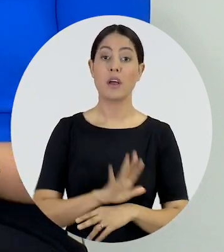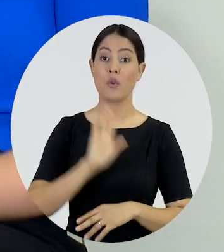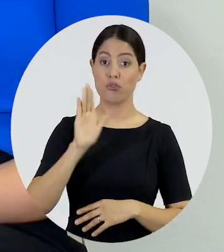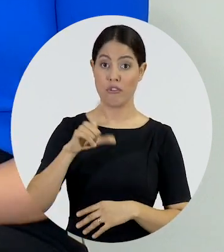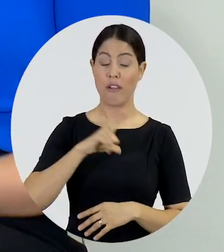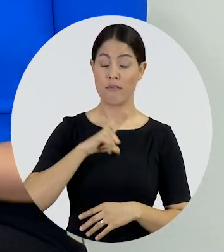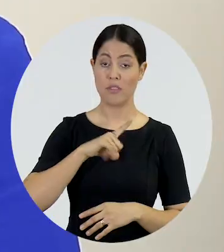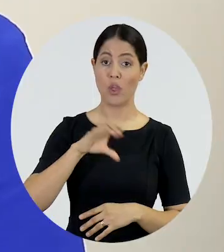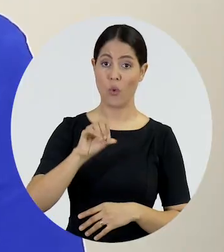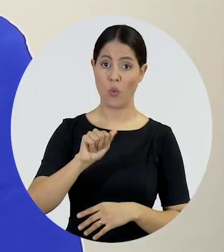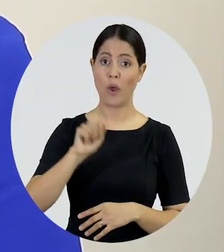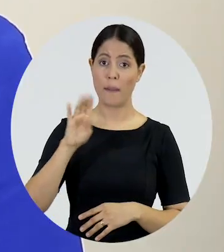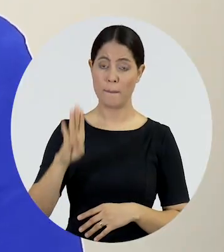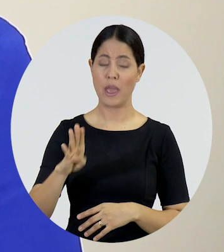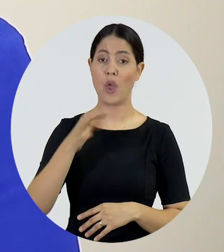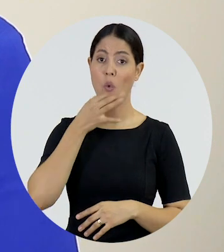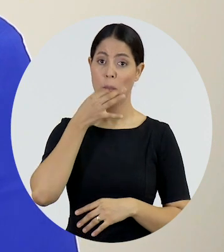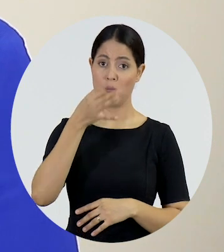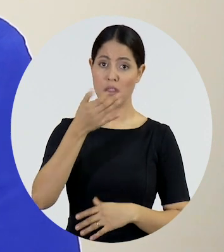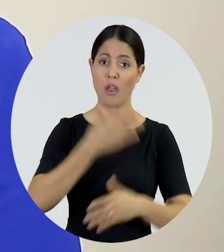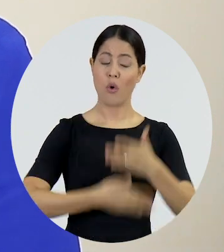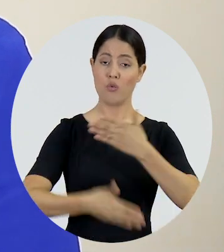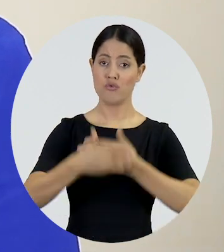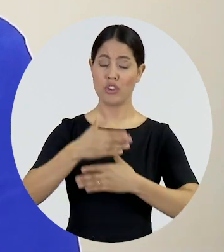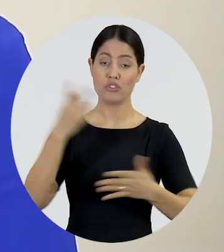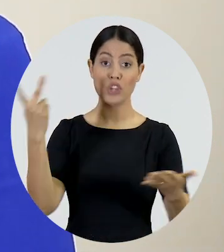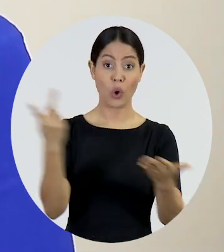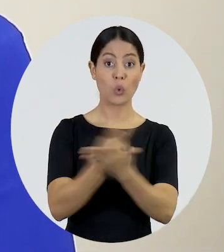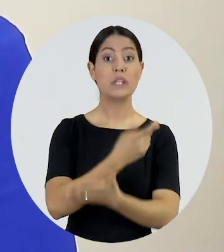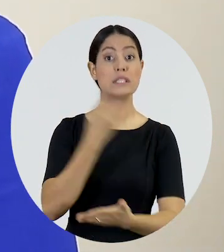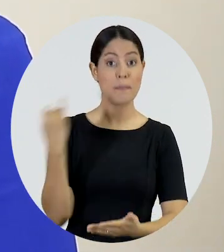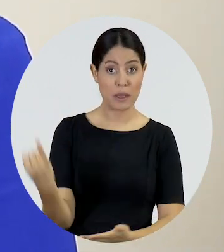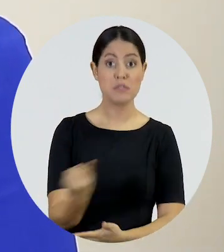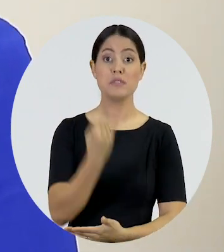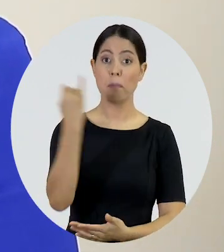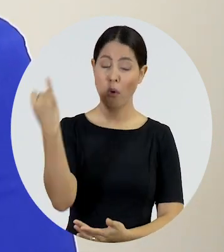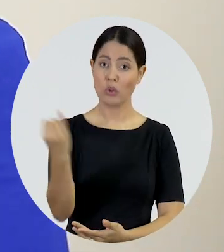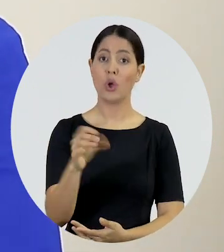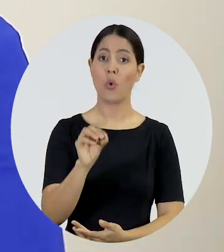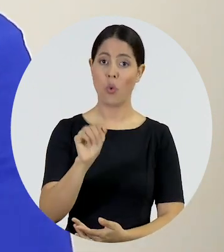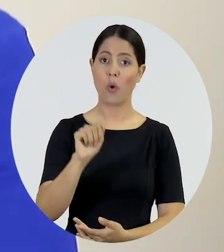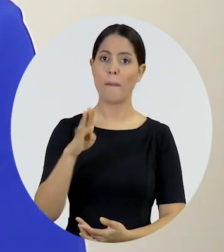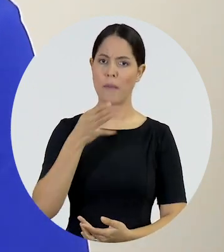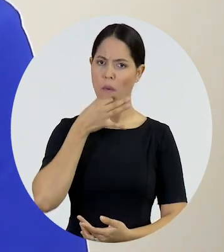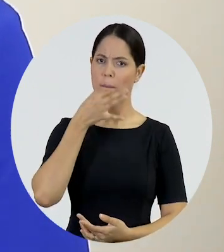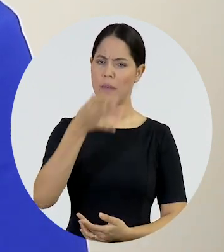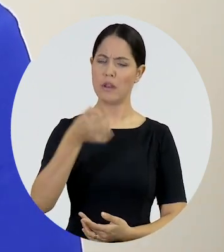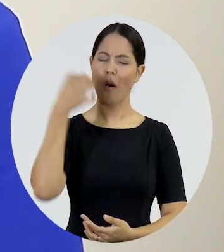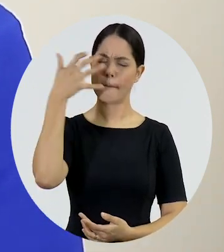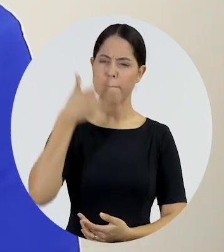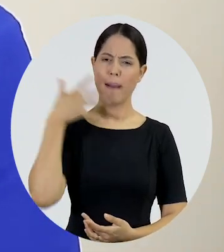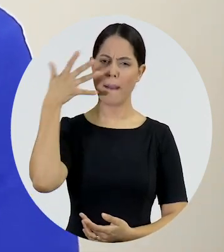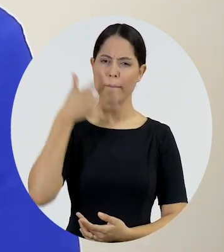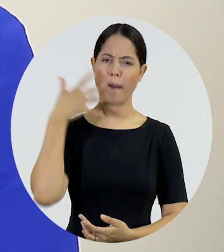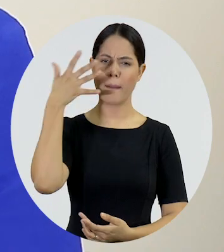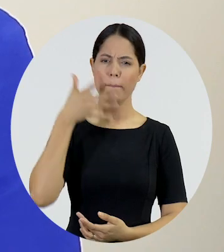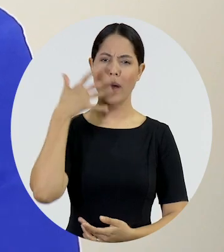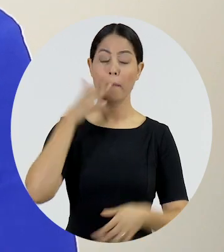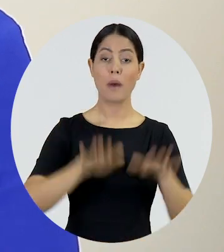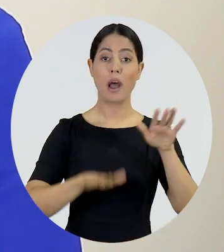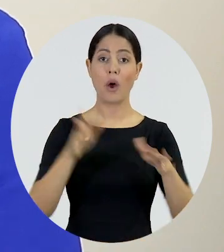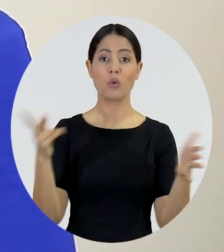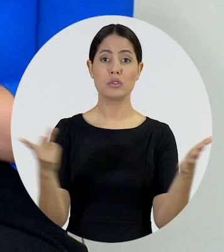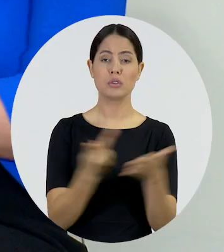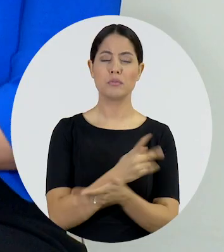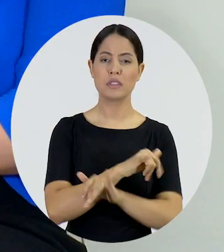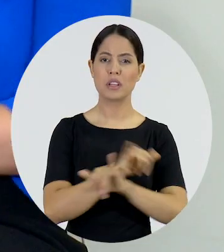último ano, a OAB se posicionar do frente a fatos muito importantes, fatos que têm levantado um debate